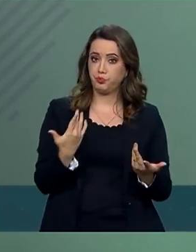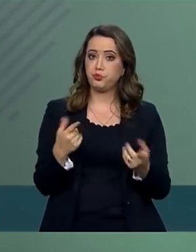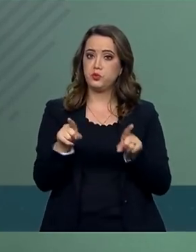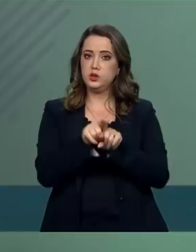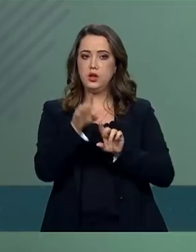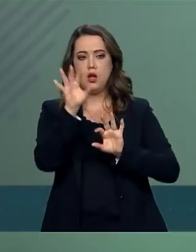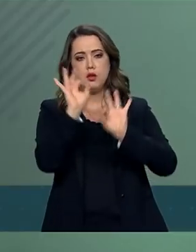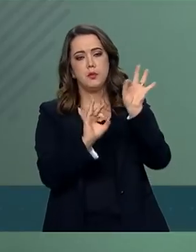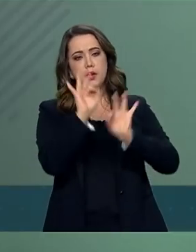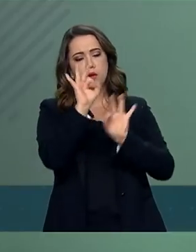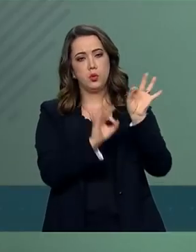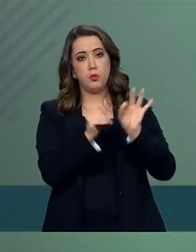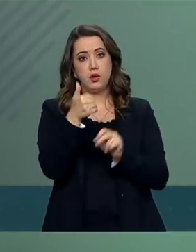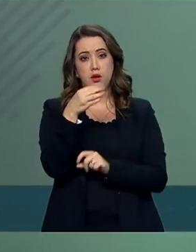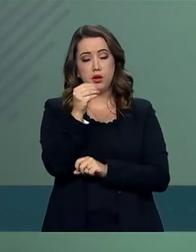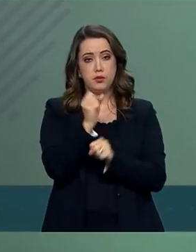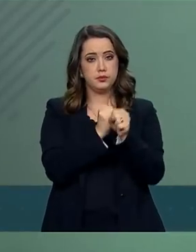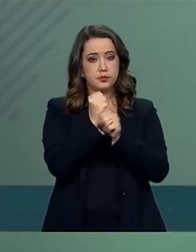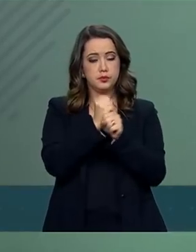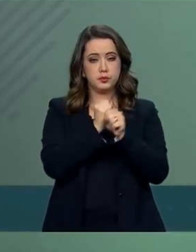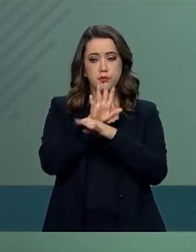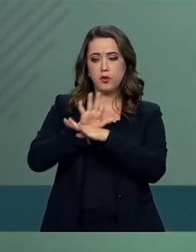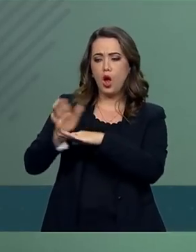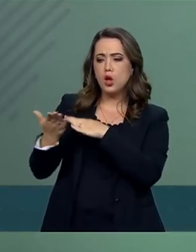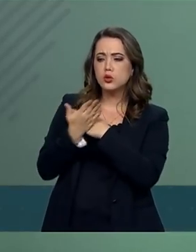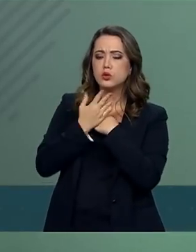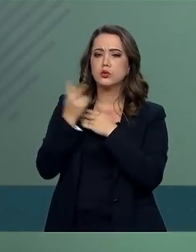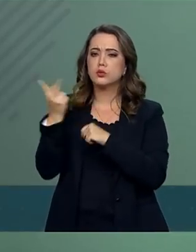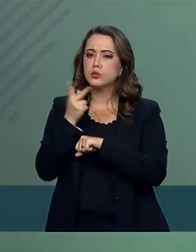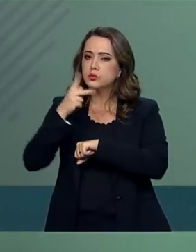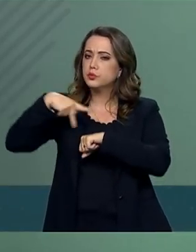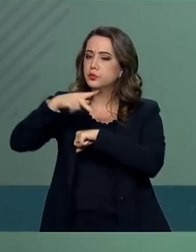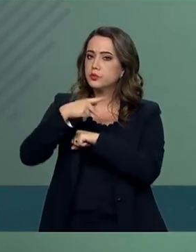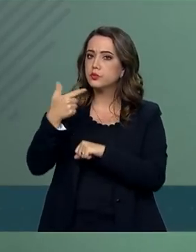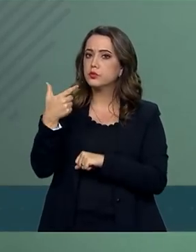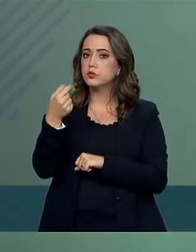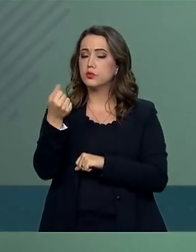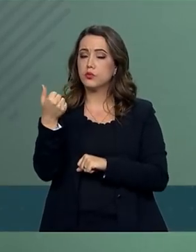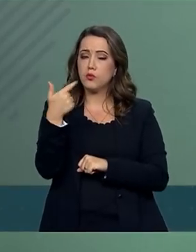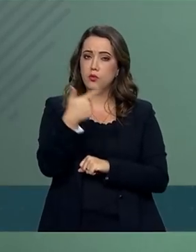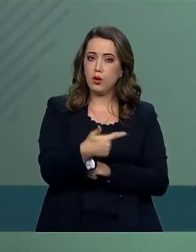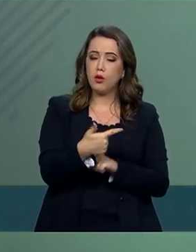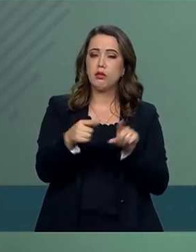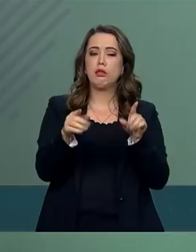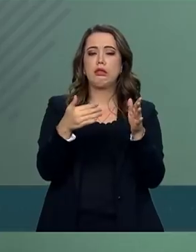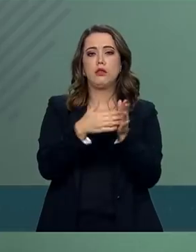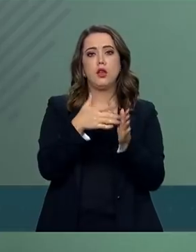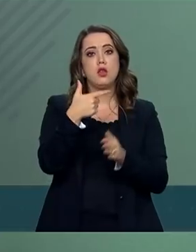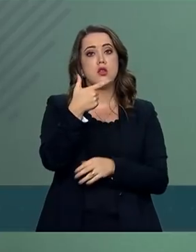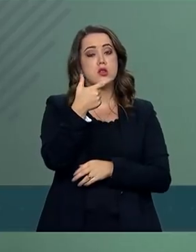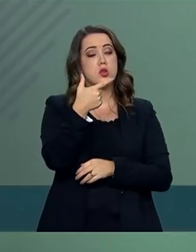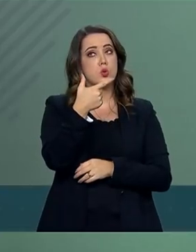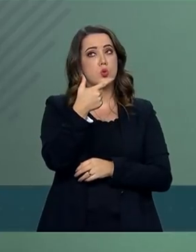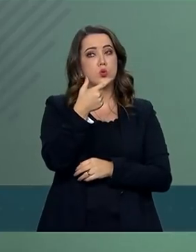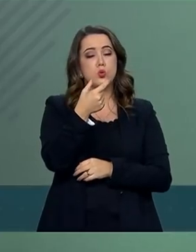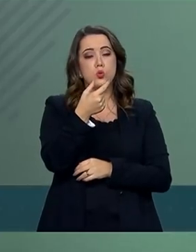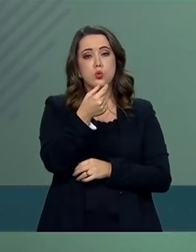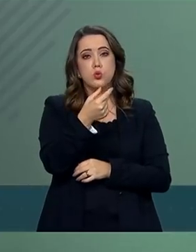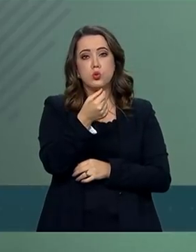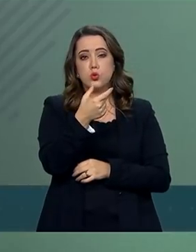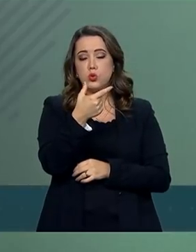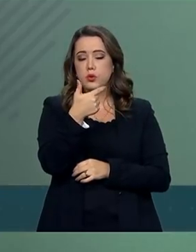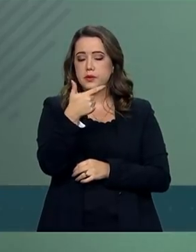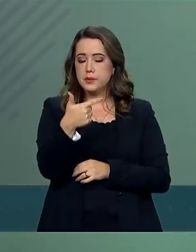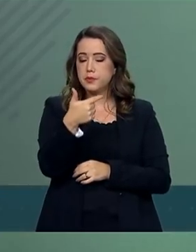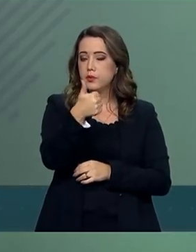plano decenal de cooperação bilateral 2012-2021. A China,